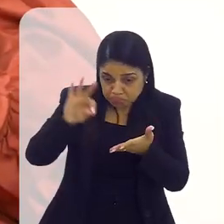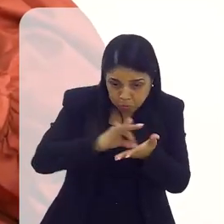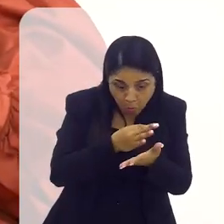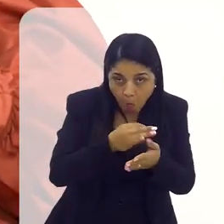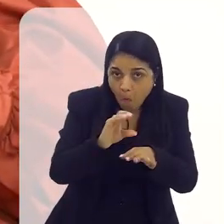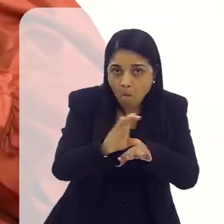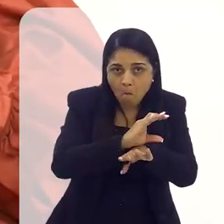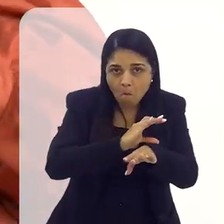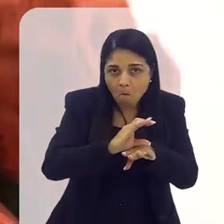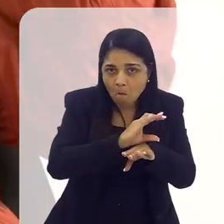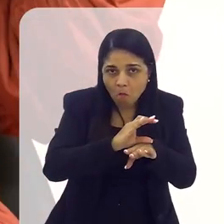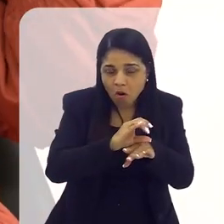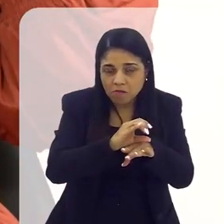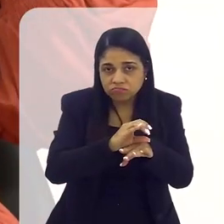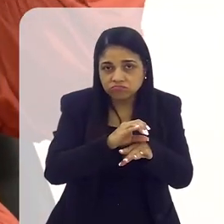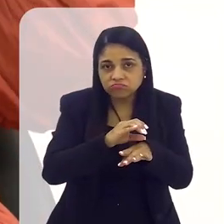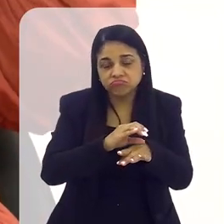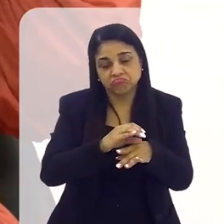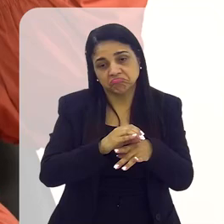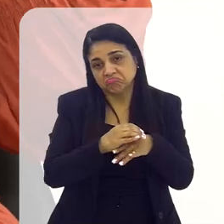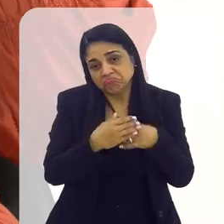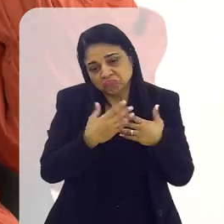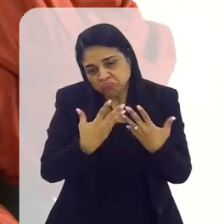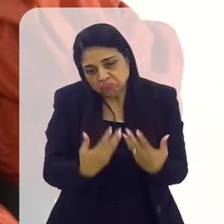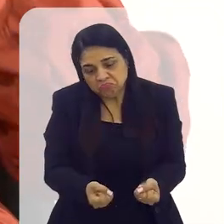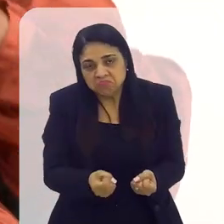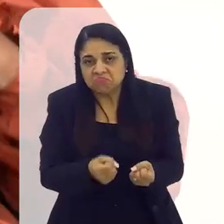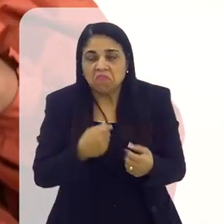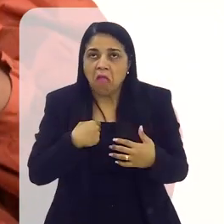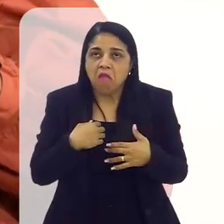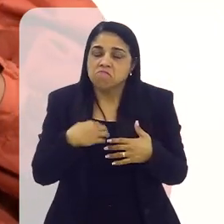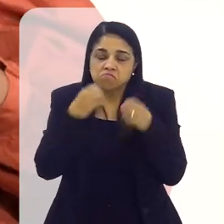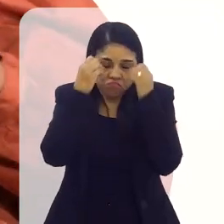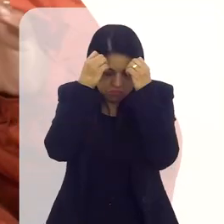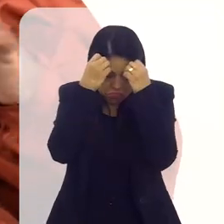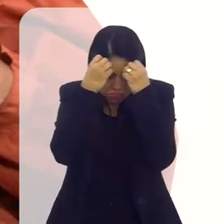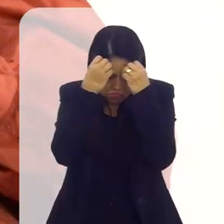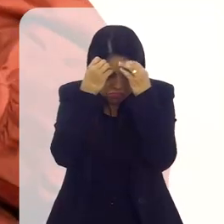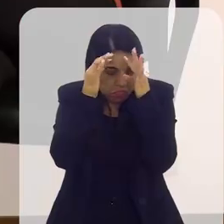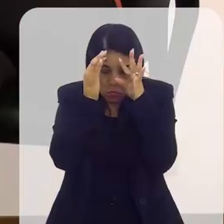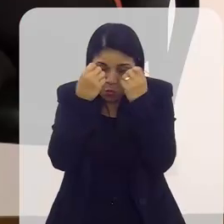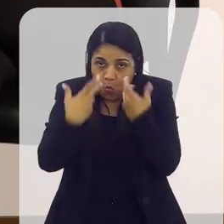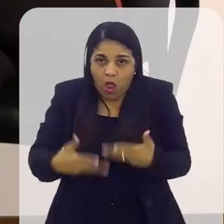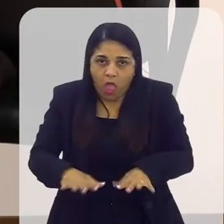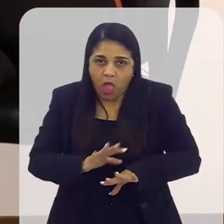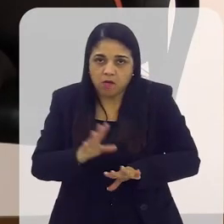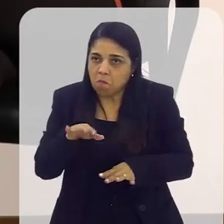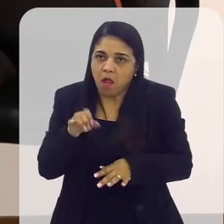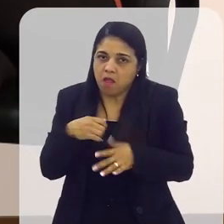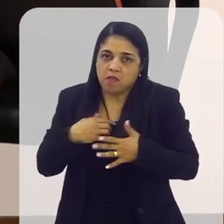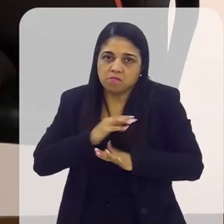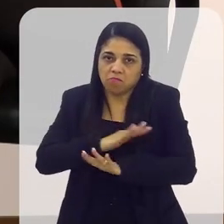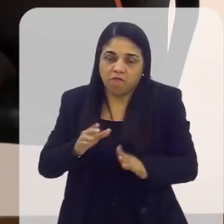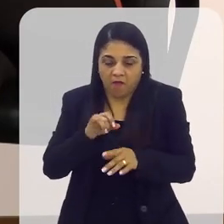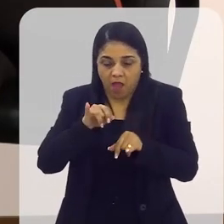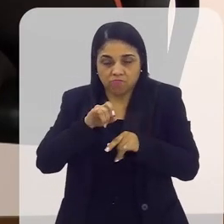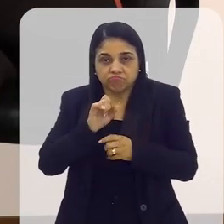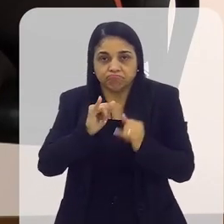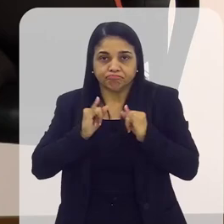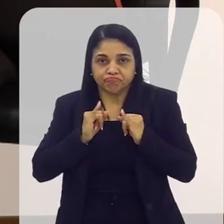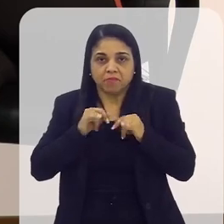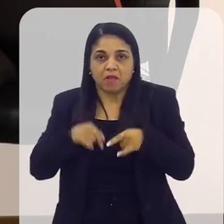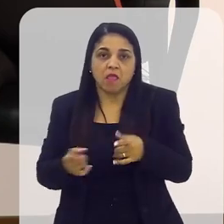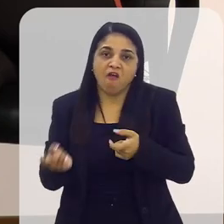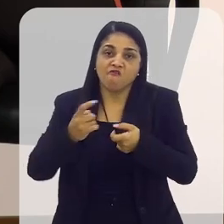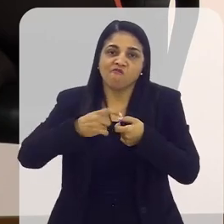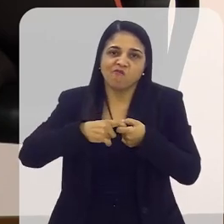curso, ele ia continuar na cabeça dele. Ninguém me aceita, não vou para lugar nenhum, mãe, não quero. E pronto, acabou. E quando saísse dali, ia voltar para